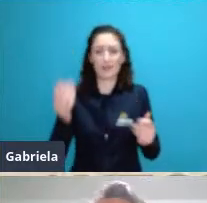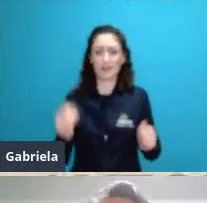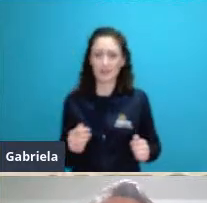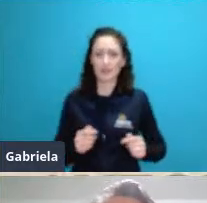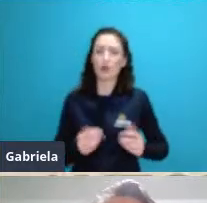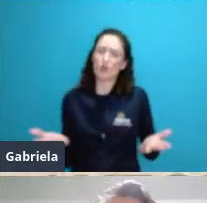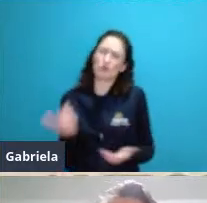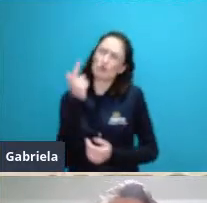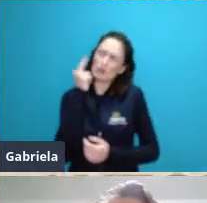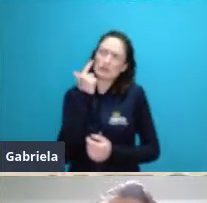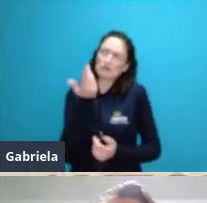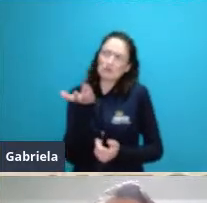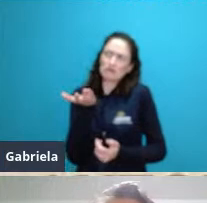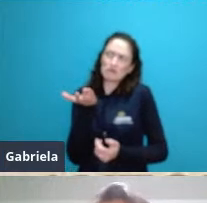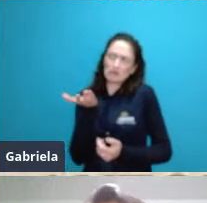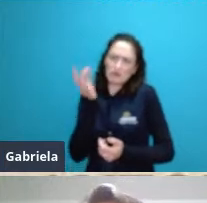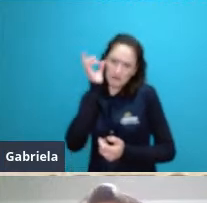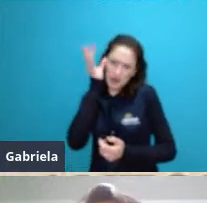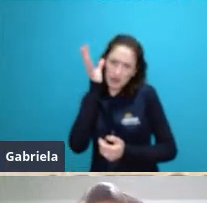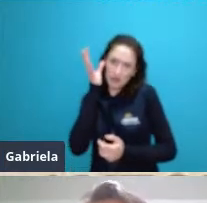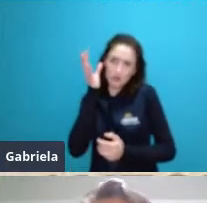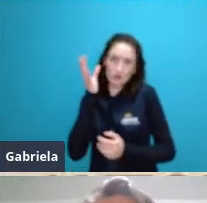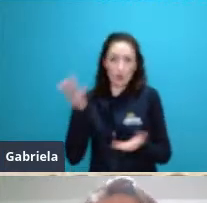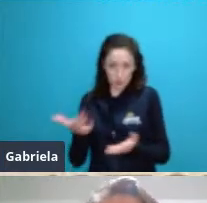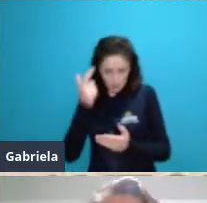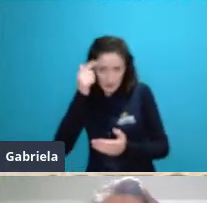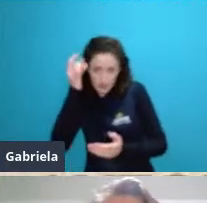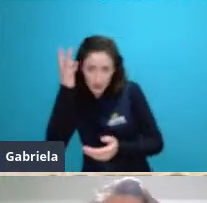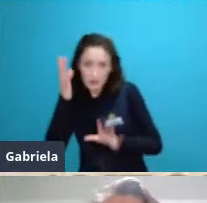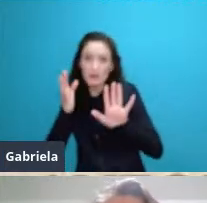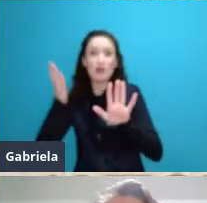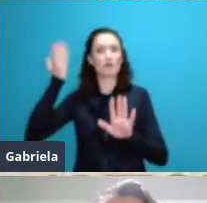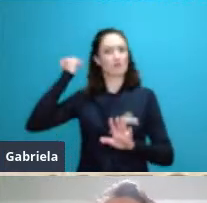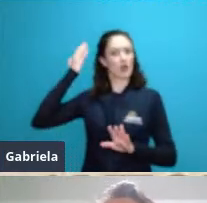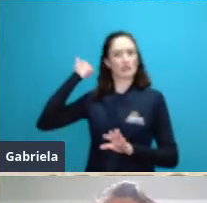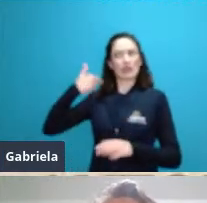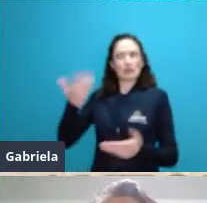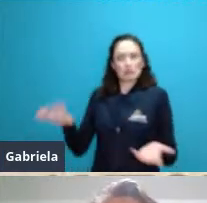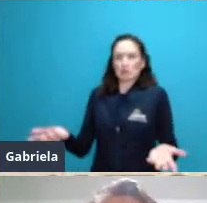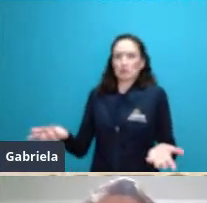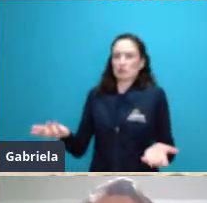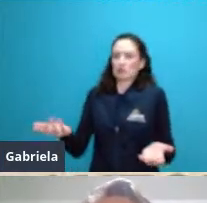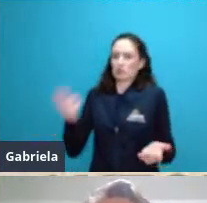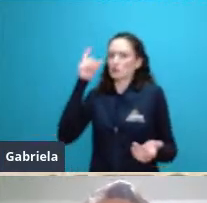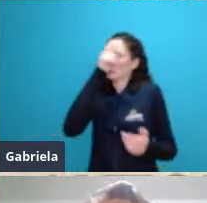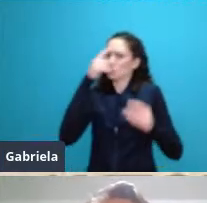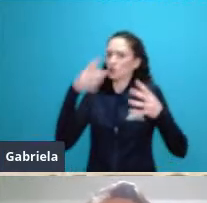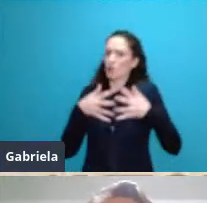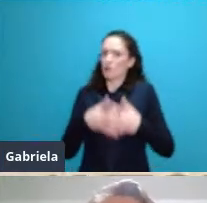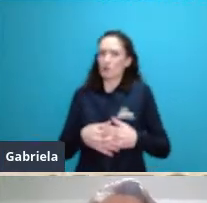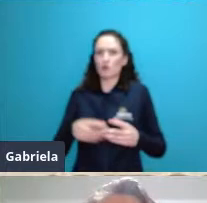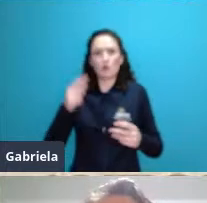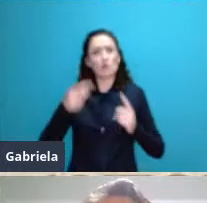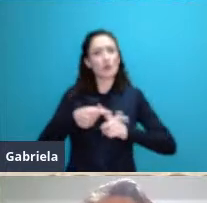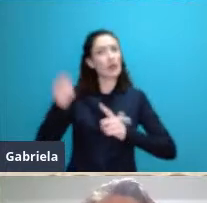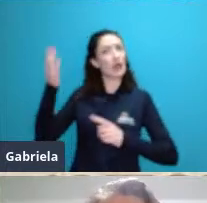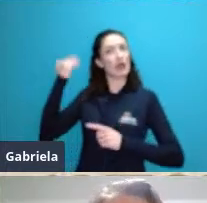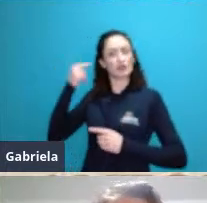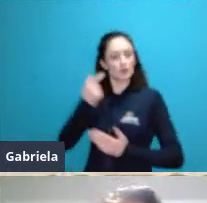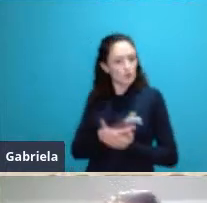para a época como ninguém pensava nisso era algo totalmente muito mais complexo pode passar por favor